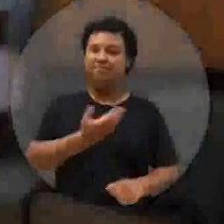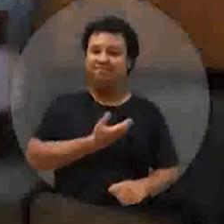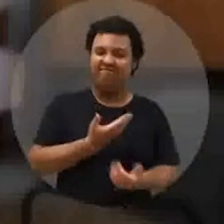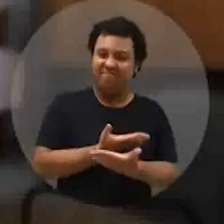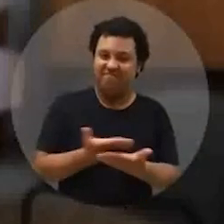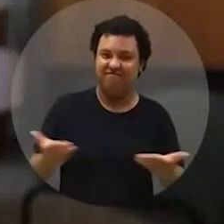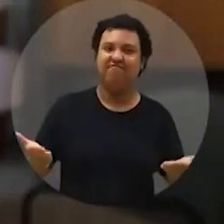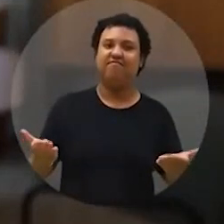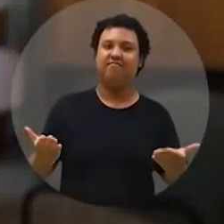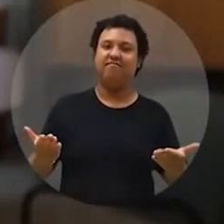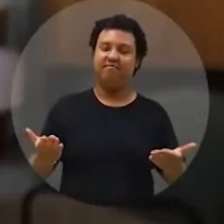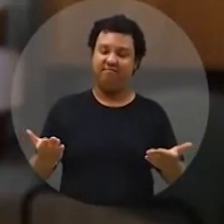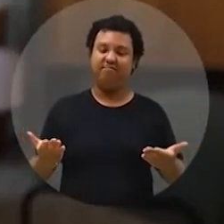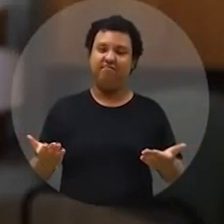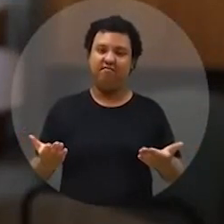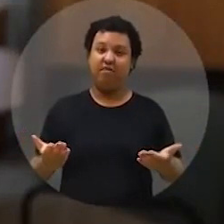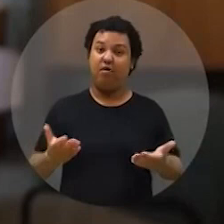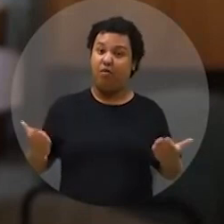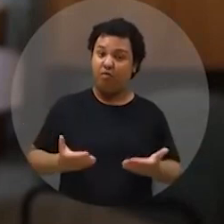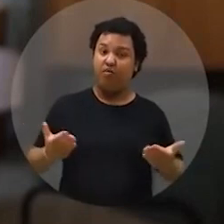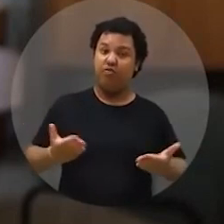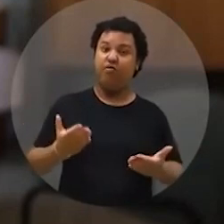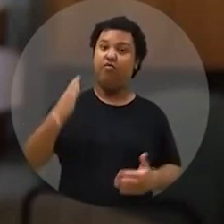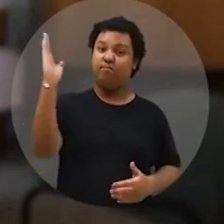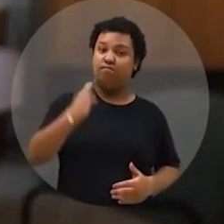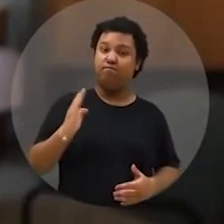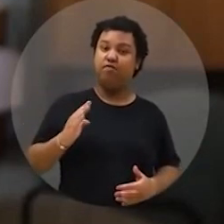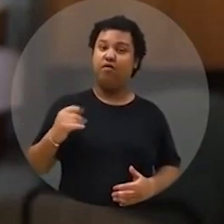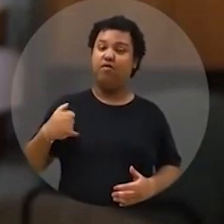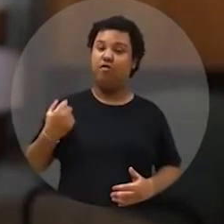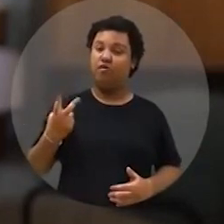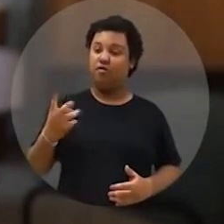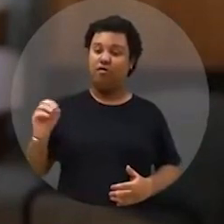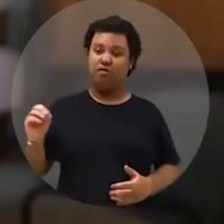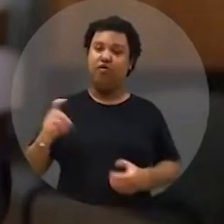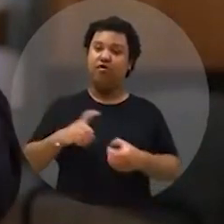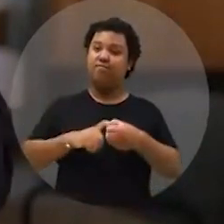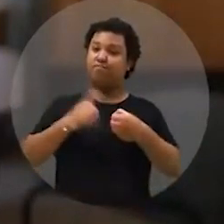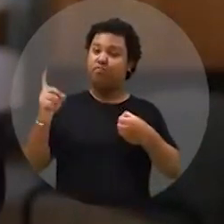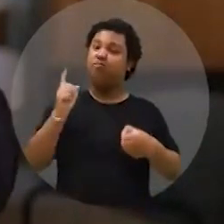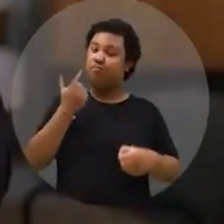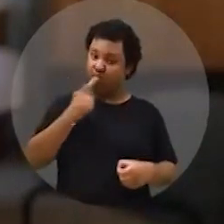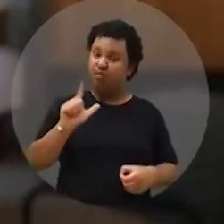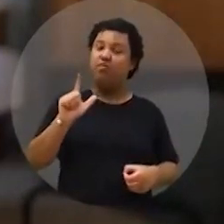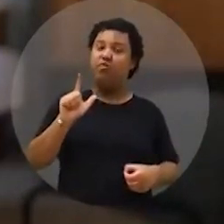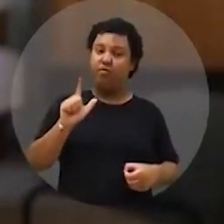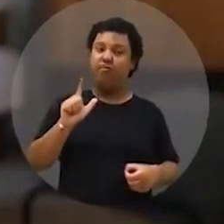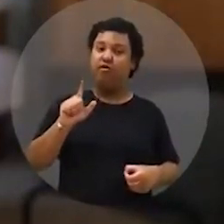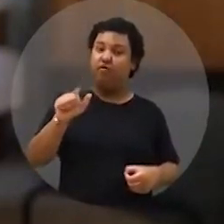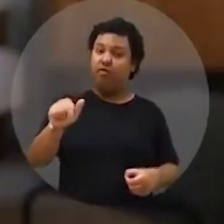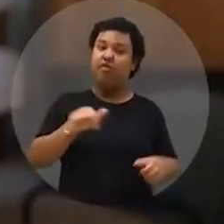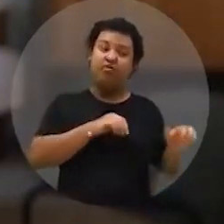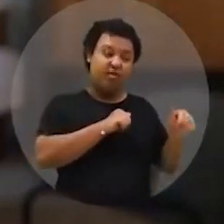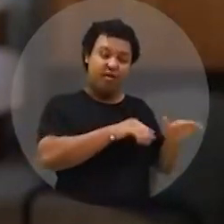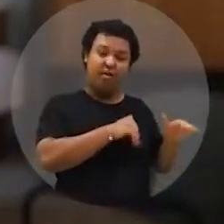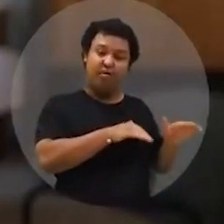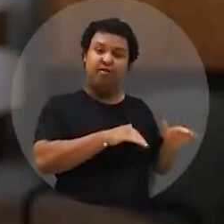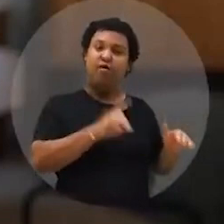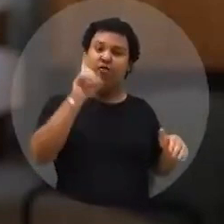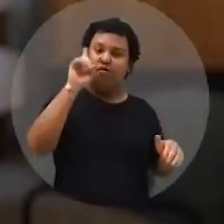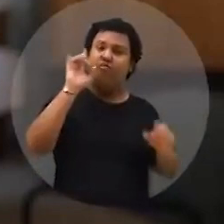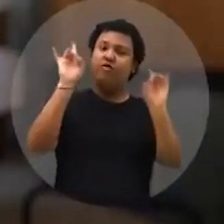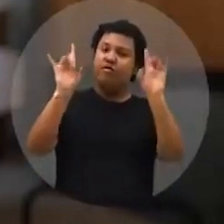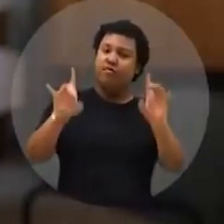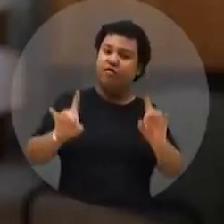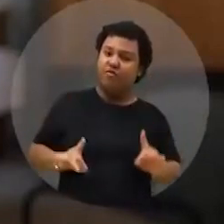Meus amigos e minhas amigas, o Brasil está completando 200 anos de independência. O 7 de